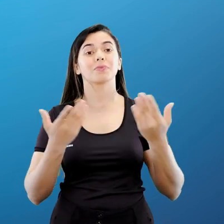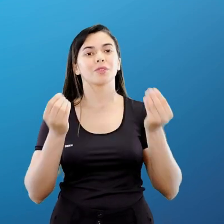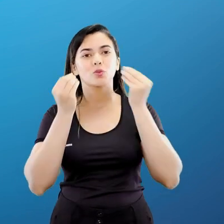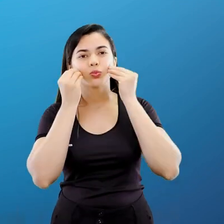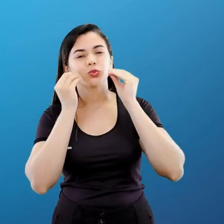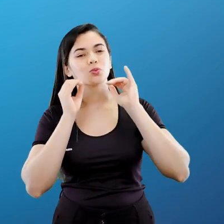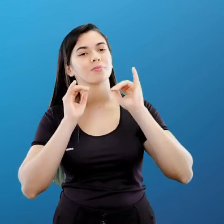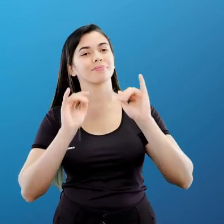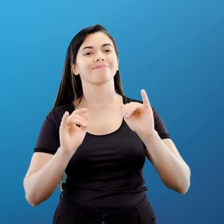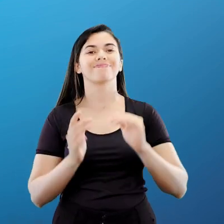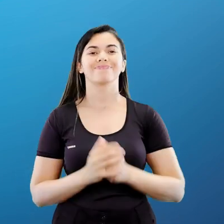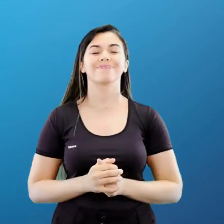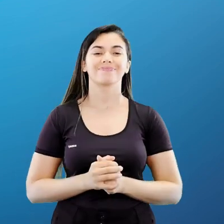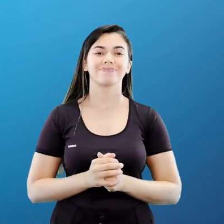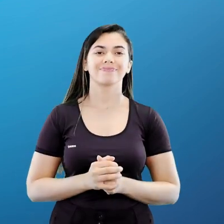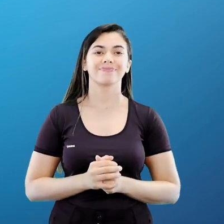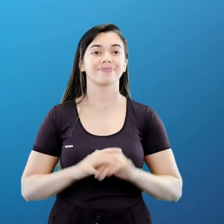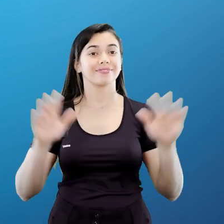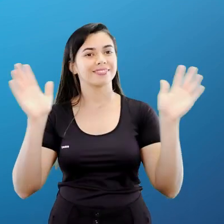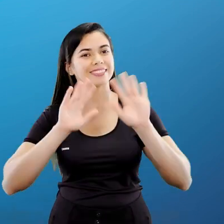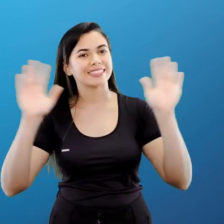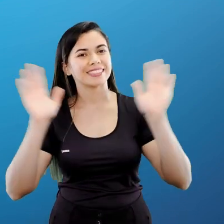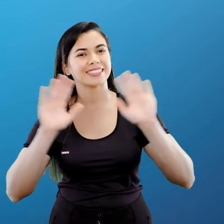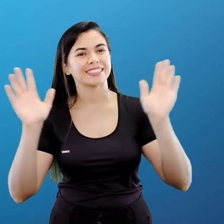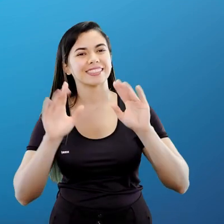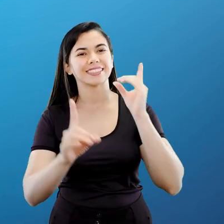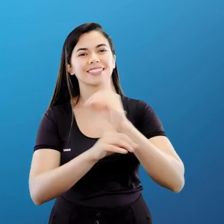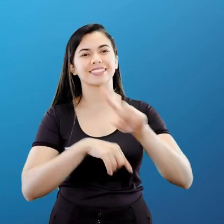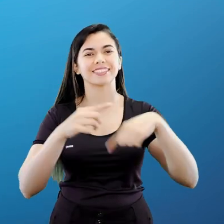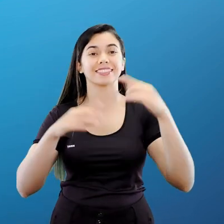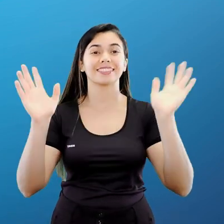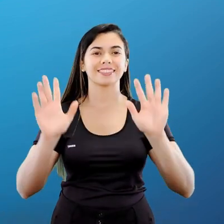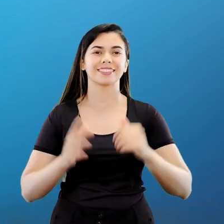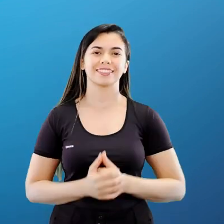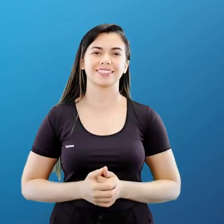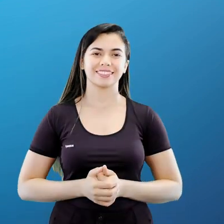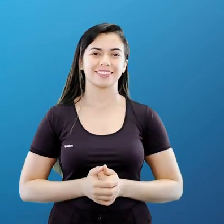beijo, professora Sorraça. Despede. Até a próxima aula. Não sai daí. aí E aí E